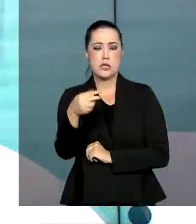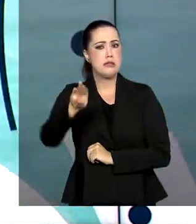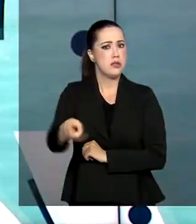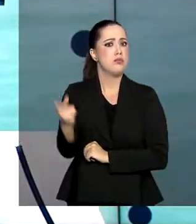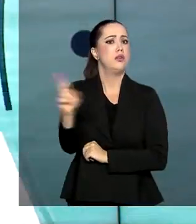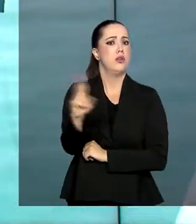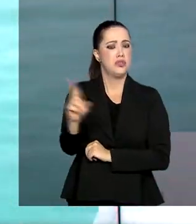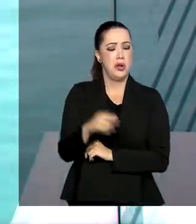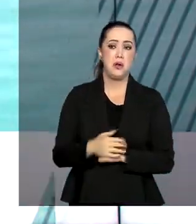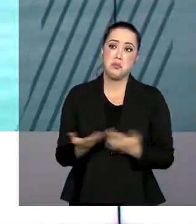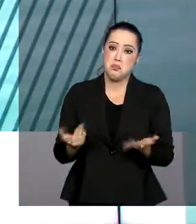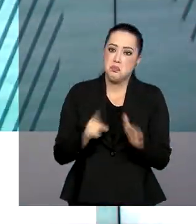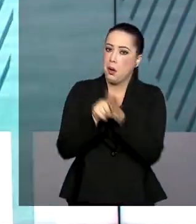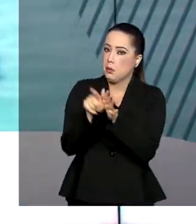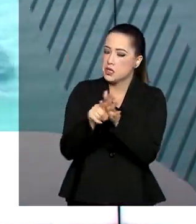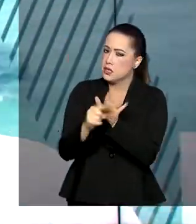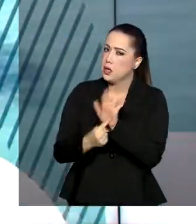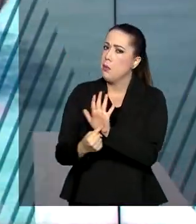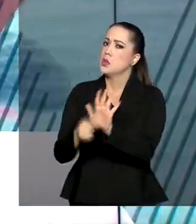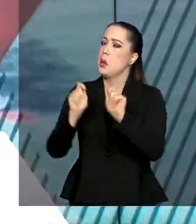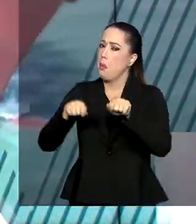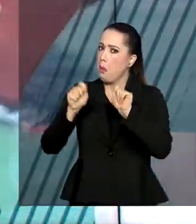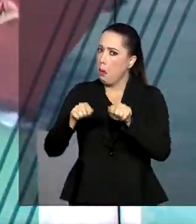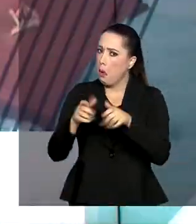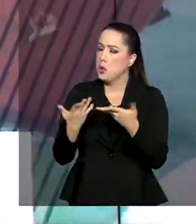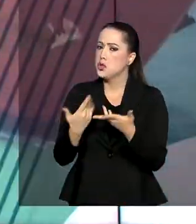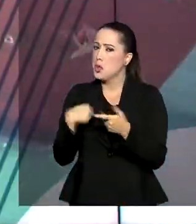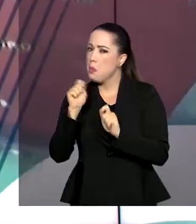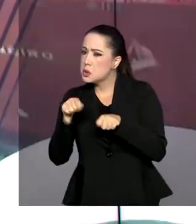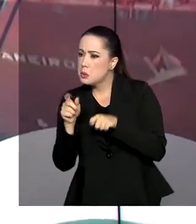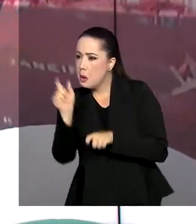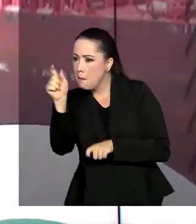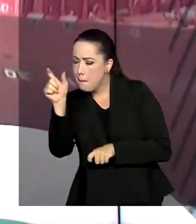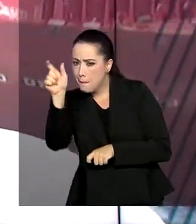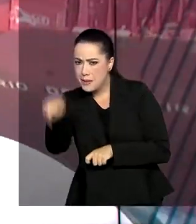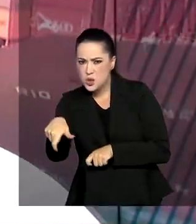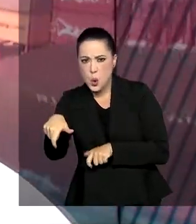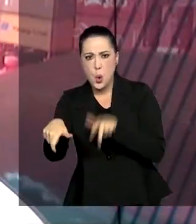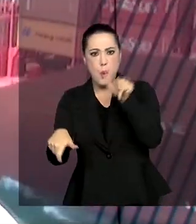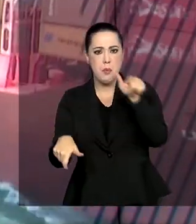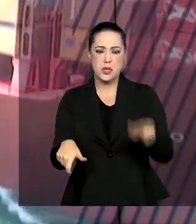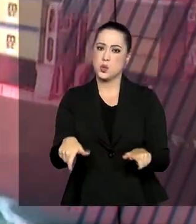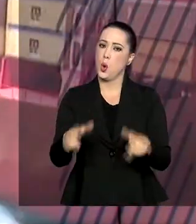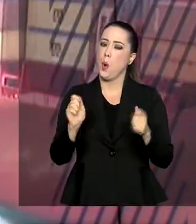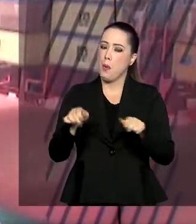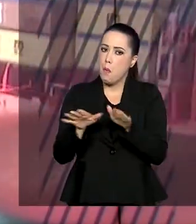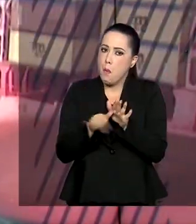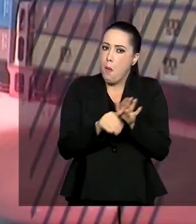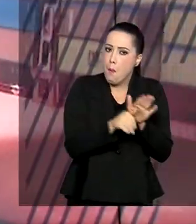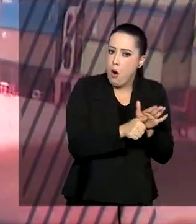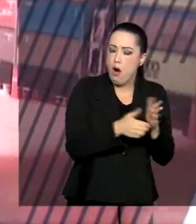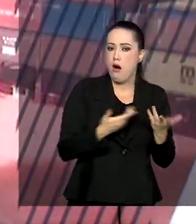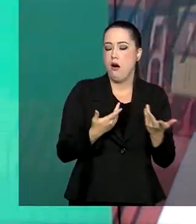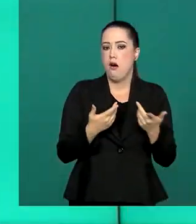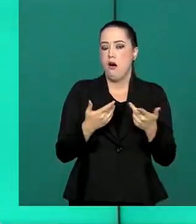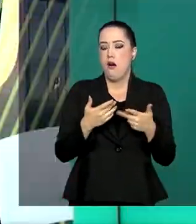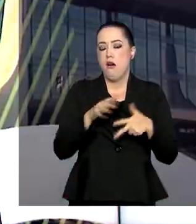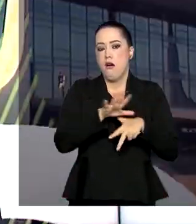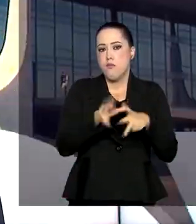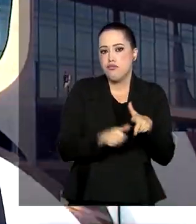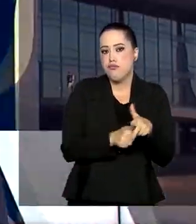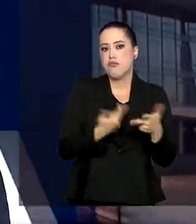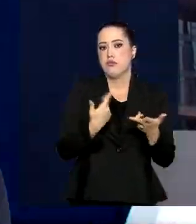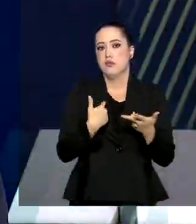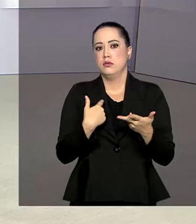apontam favorecimento por parte de agentes públicos e possíveis pagamentos indevidos com desvios de recursos na execução